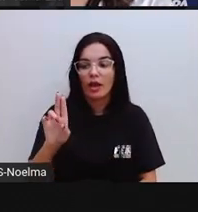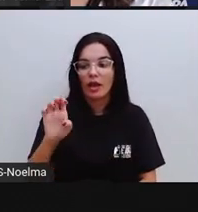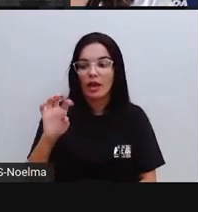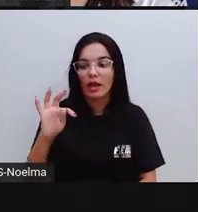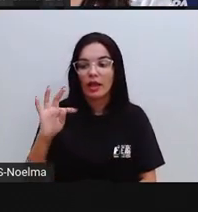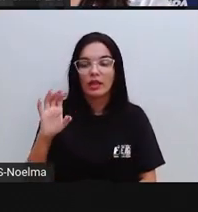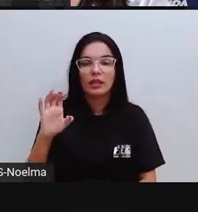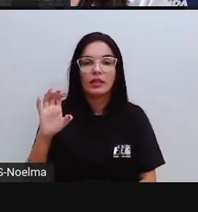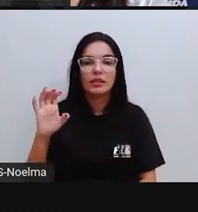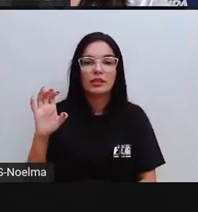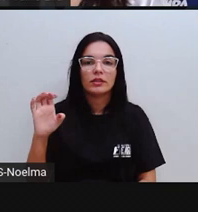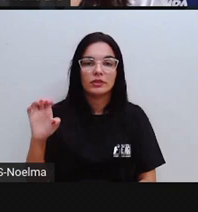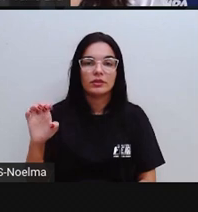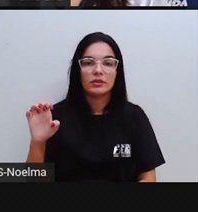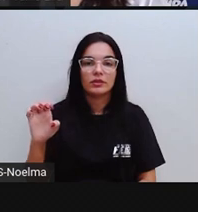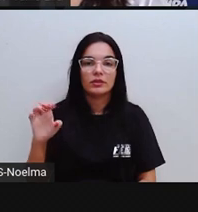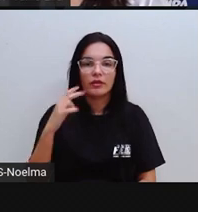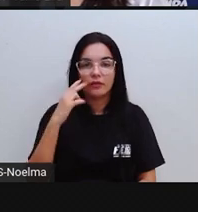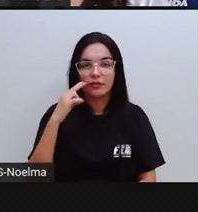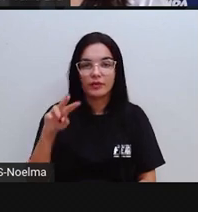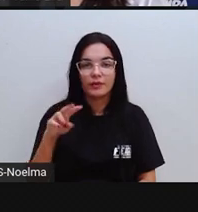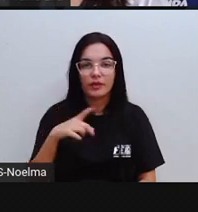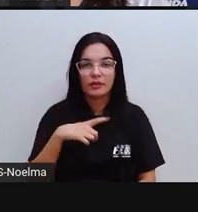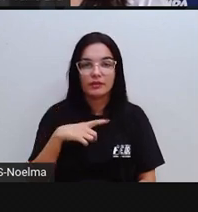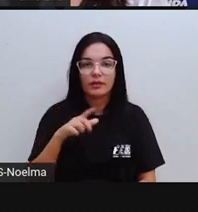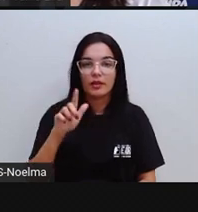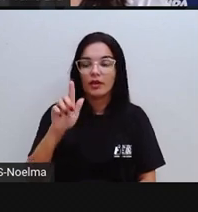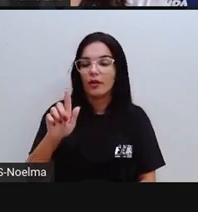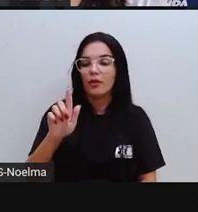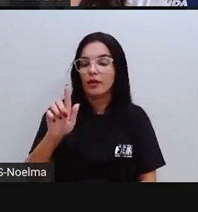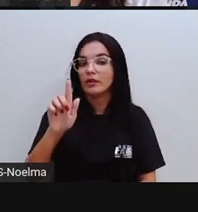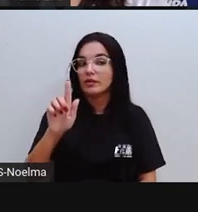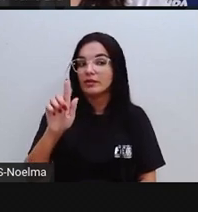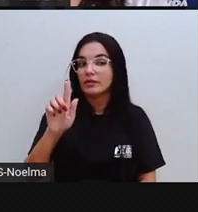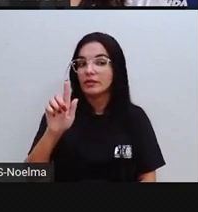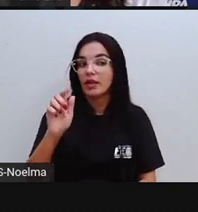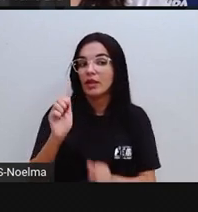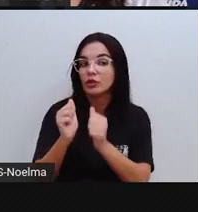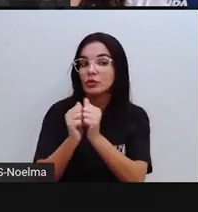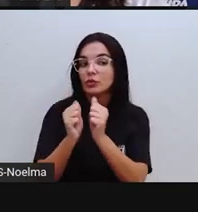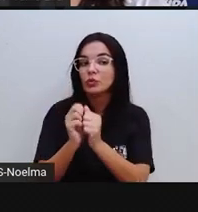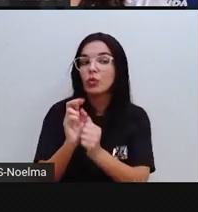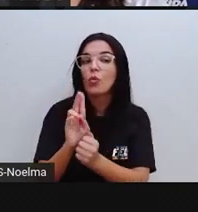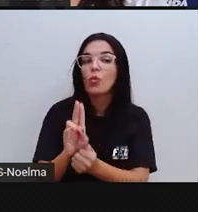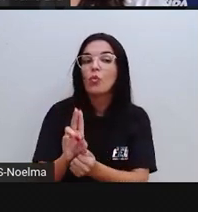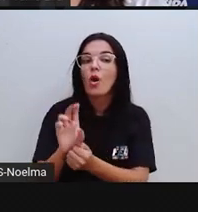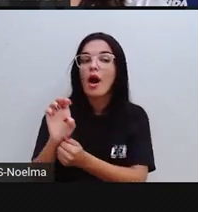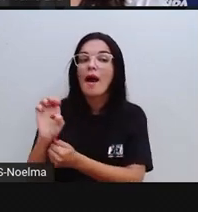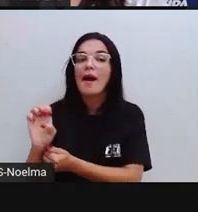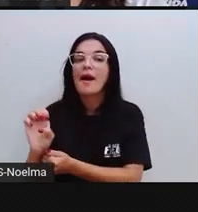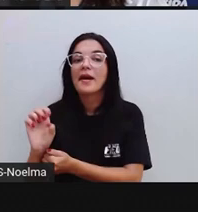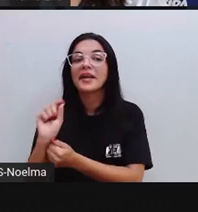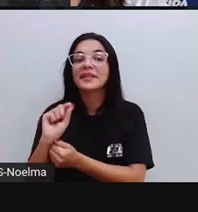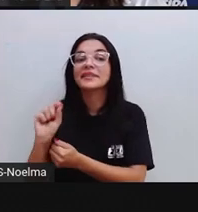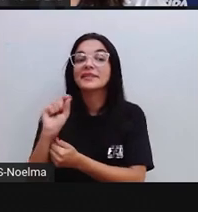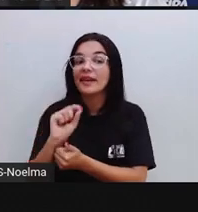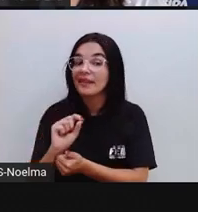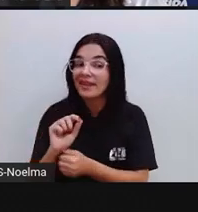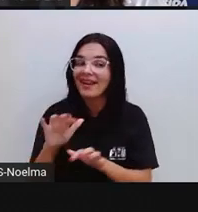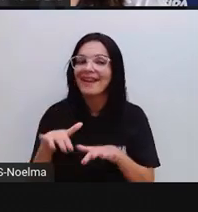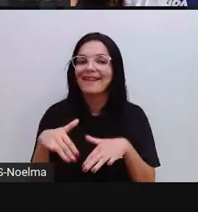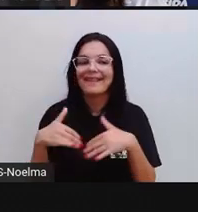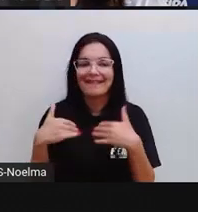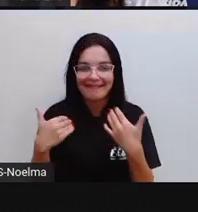Foguete. Aqui a gente já tem o guê, pessoal. Junto com o u e o e. Ó, a sílaba guê, o e.